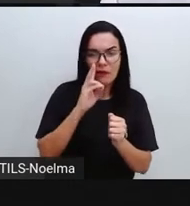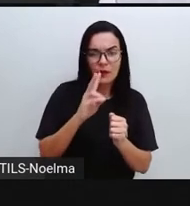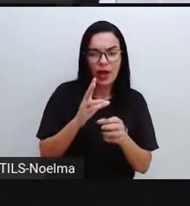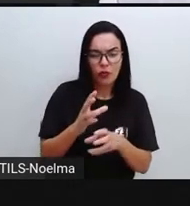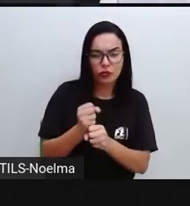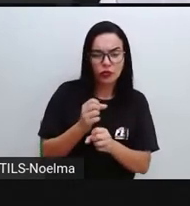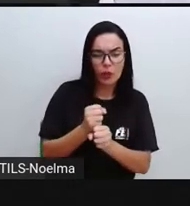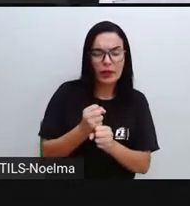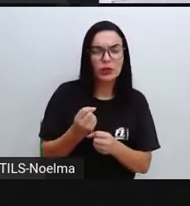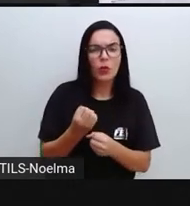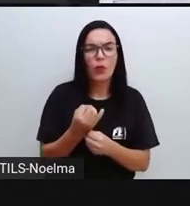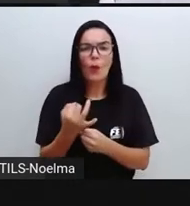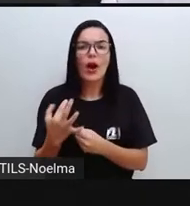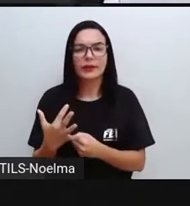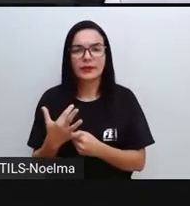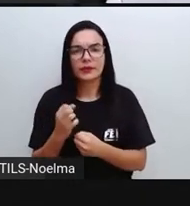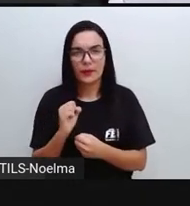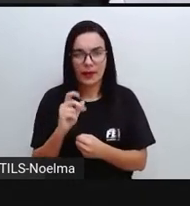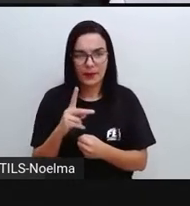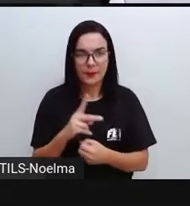seu pai, tá?